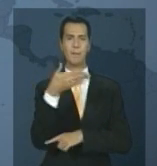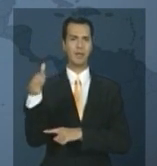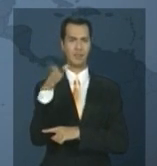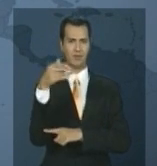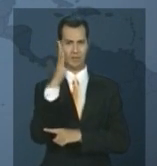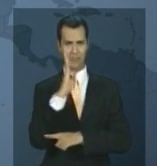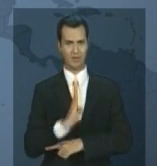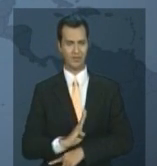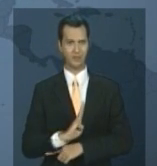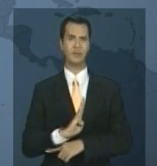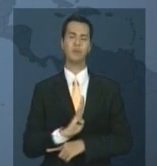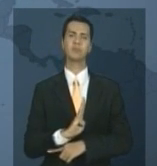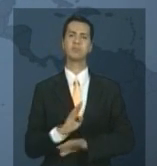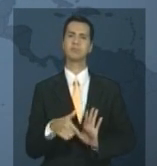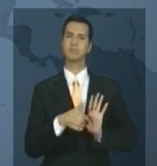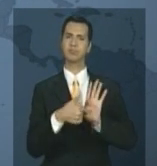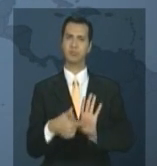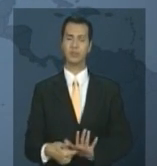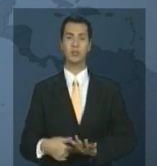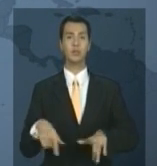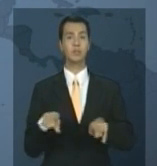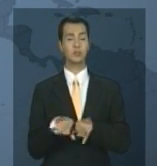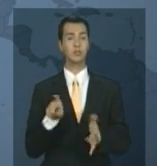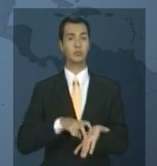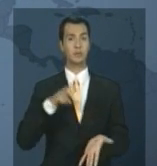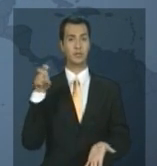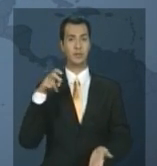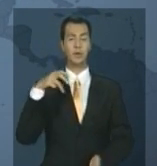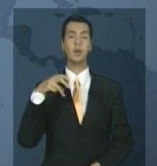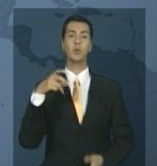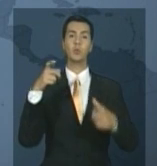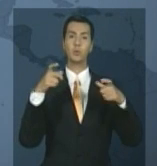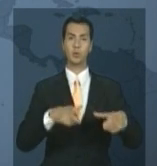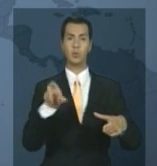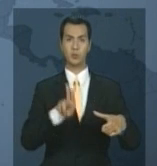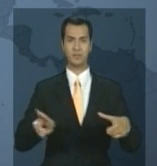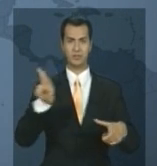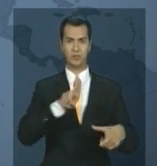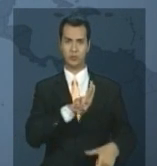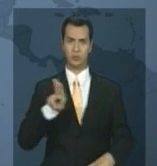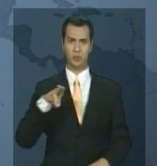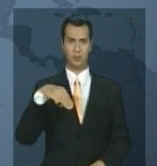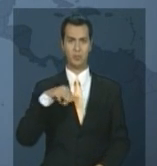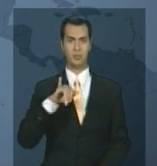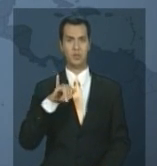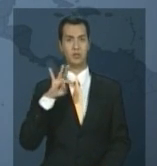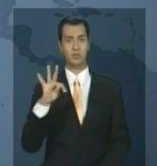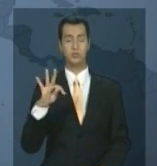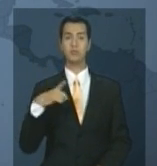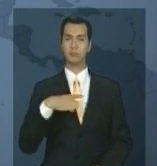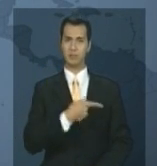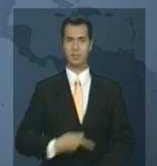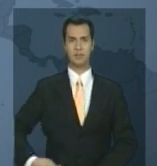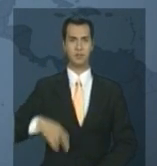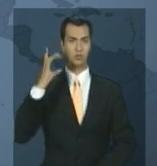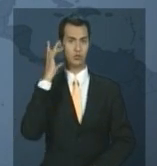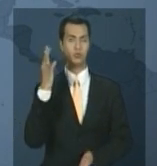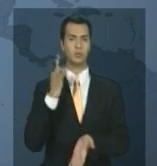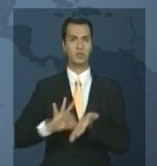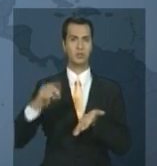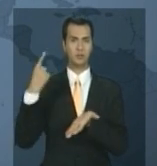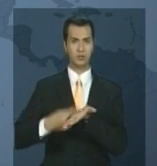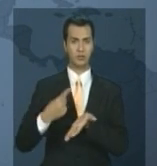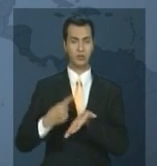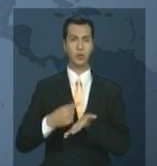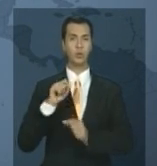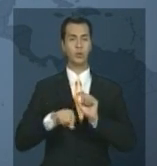De manhã, no Instituto de Tecnologia de Massachusetts, a presidenta Dilma assinou um acordo de cooperação entre a instituição e o Instituto